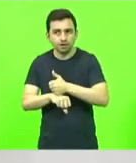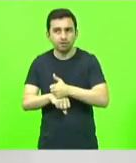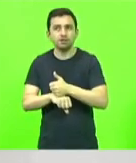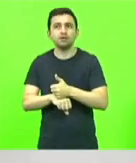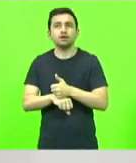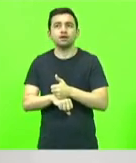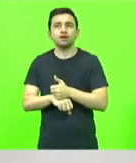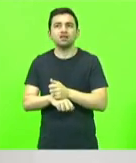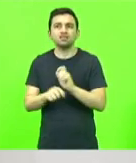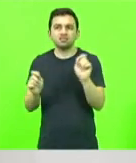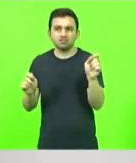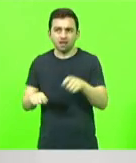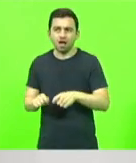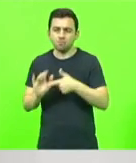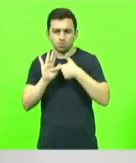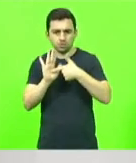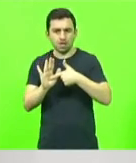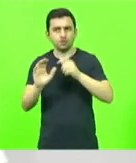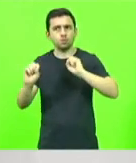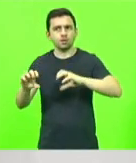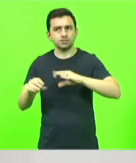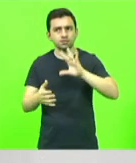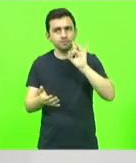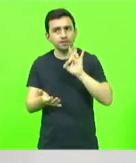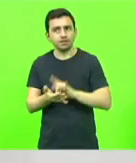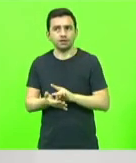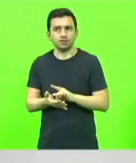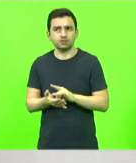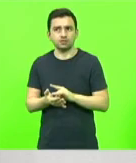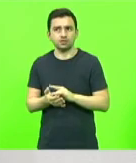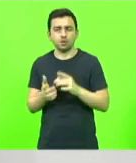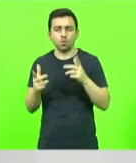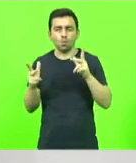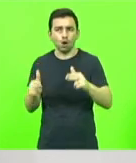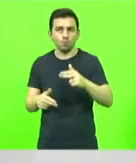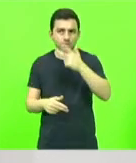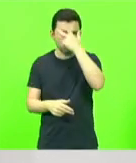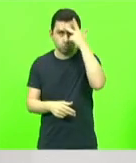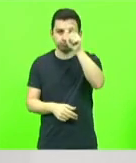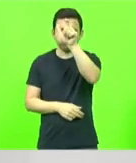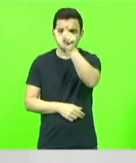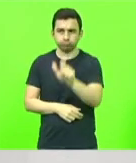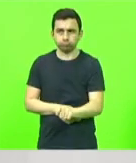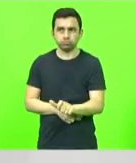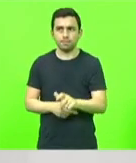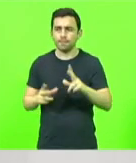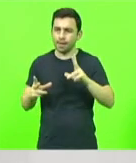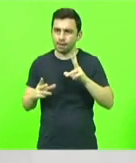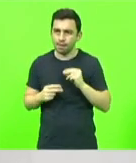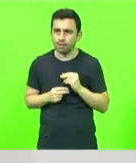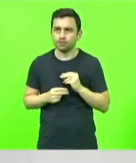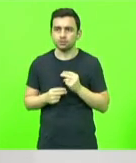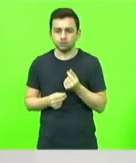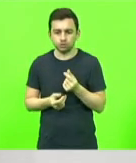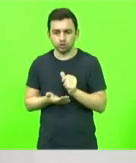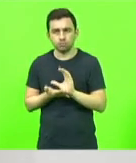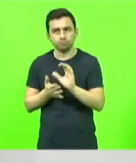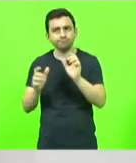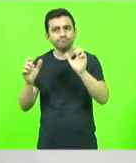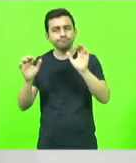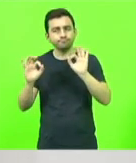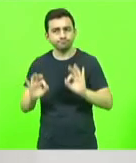com cara de educação, que é com cara de gente que merece todo o investimento e a dignidade